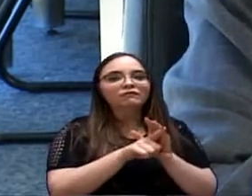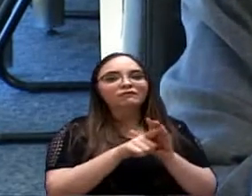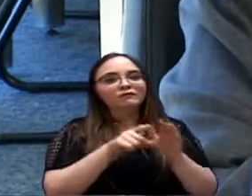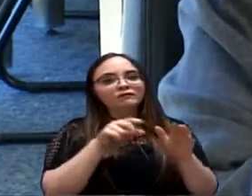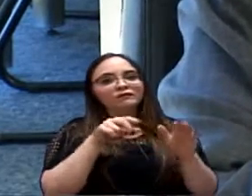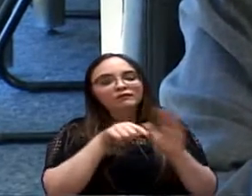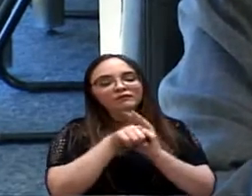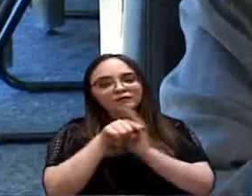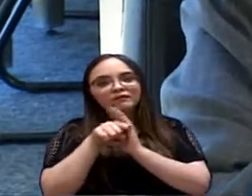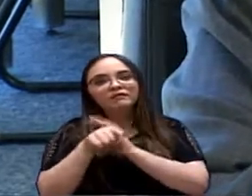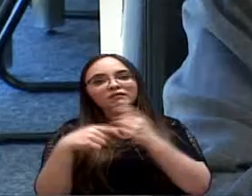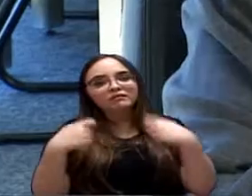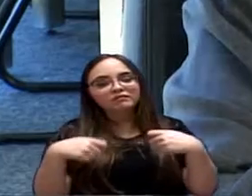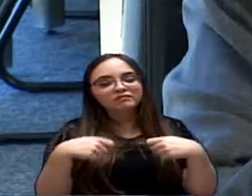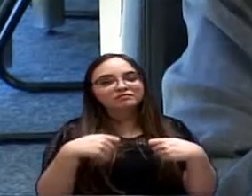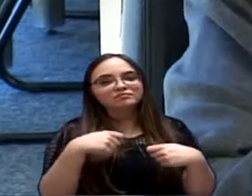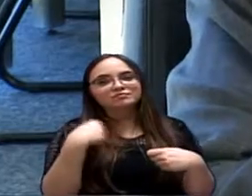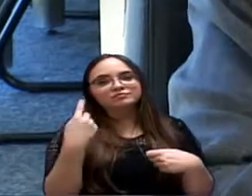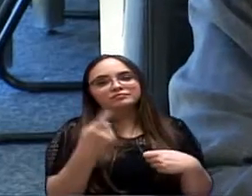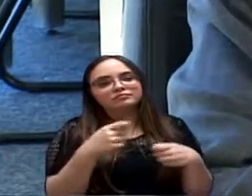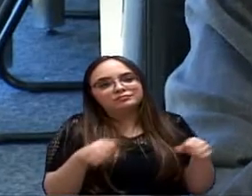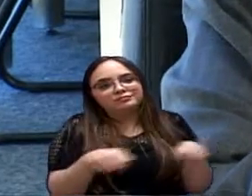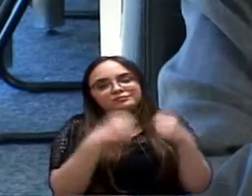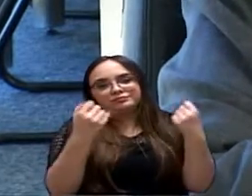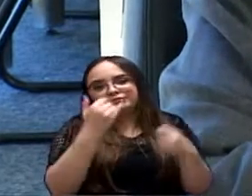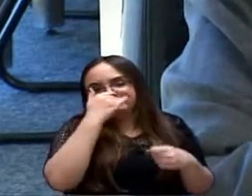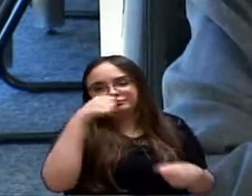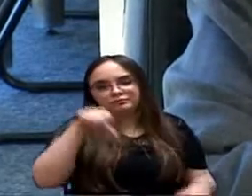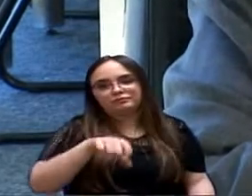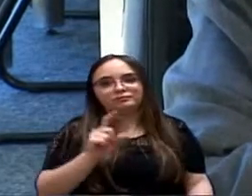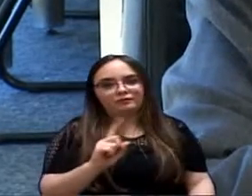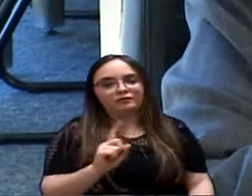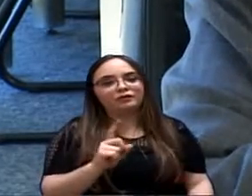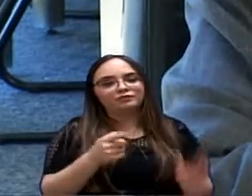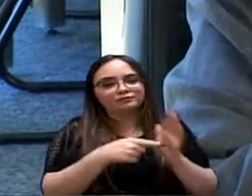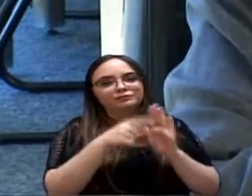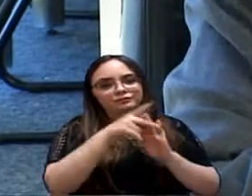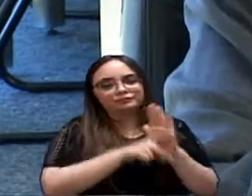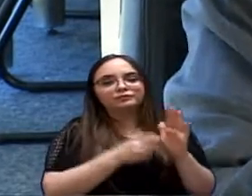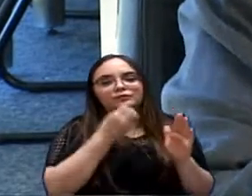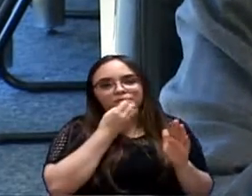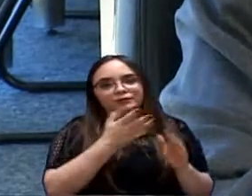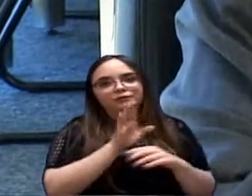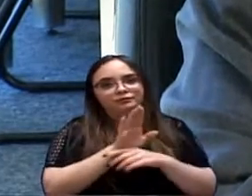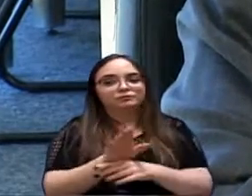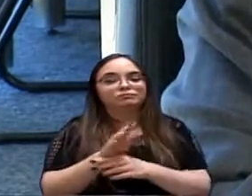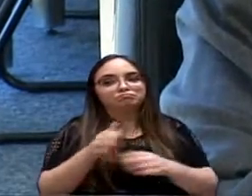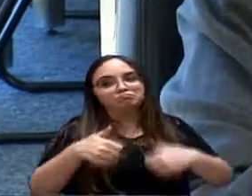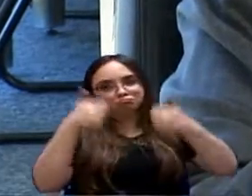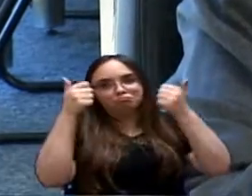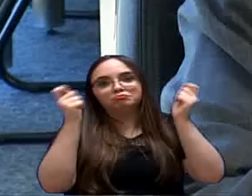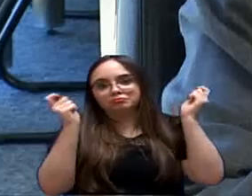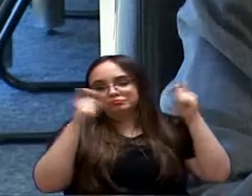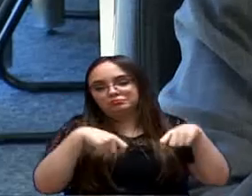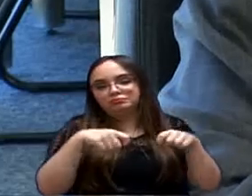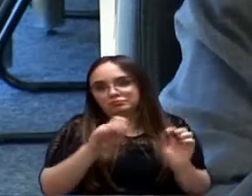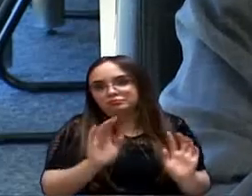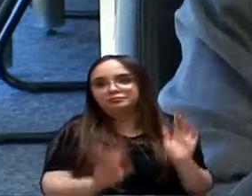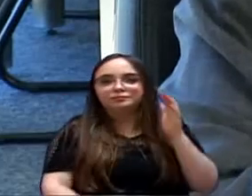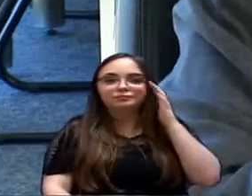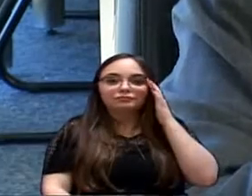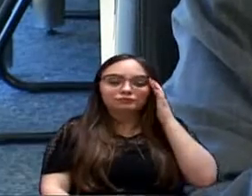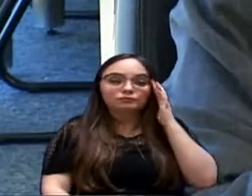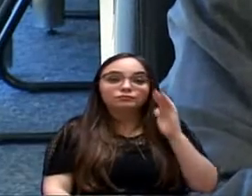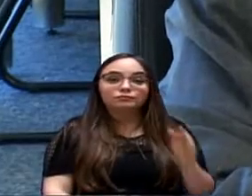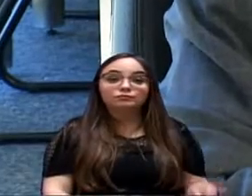bunda não nos prejudica, eu entendo que o projeto pode ser até aprimorado. Então, senhor presidente,